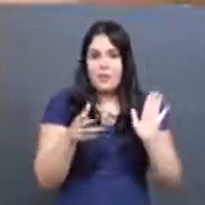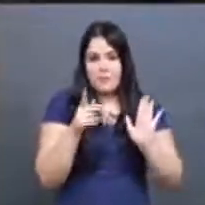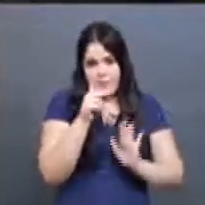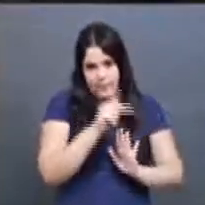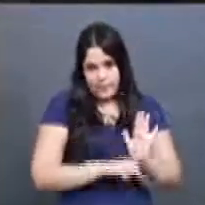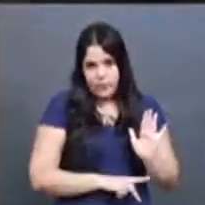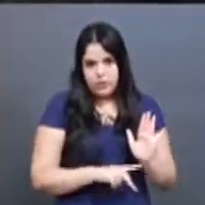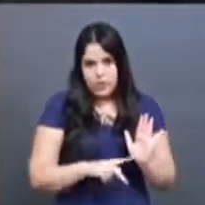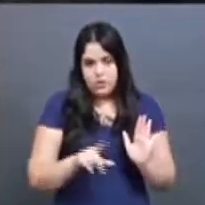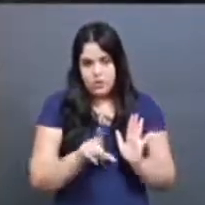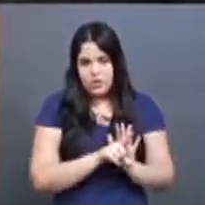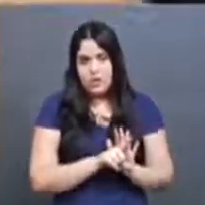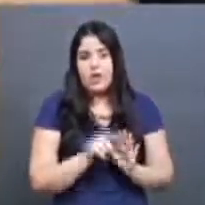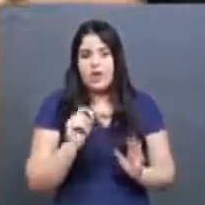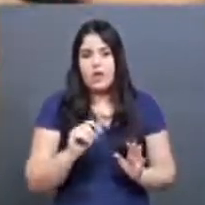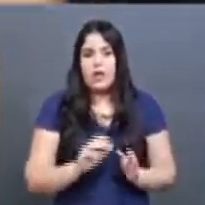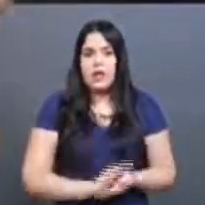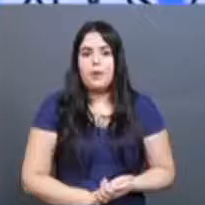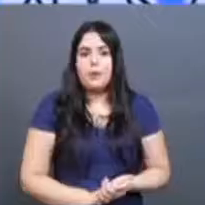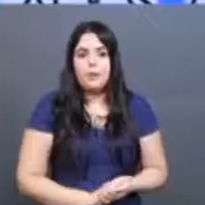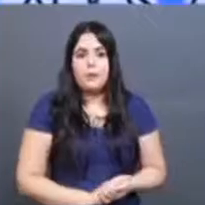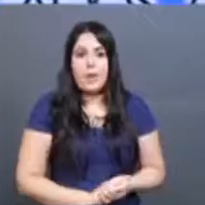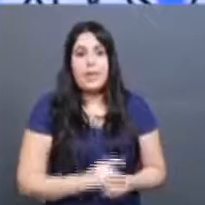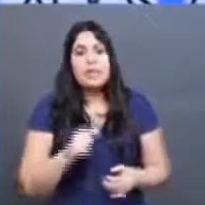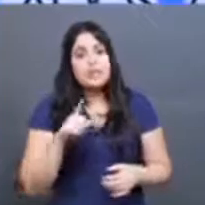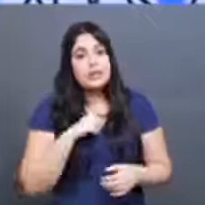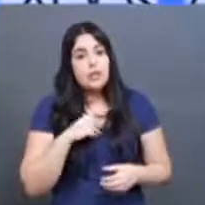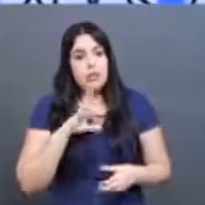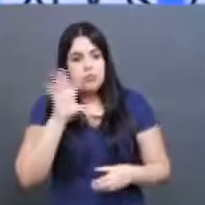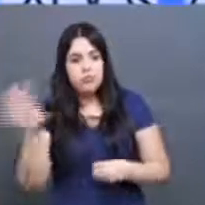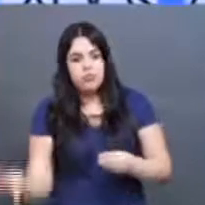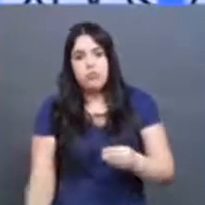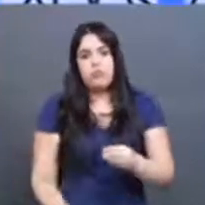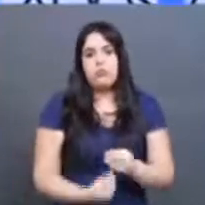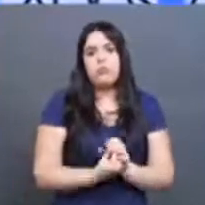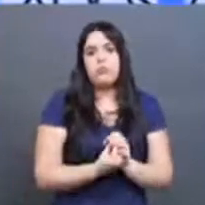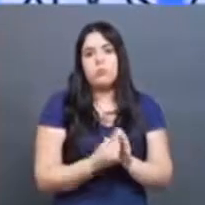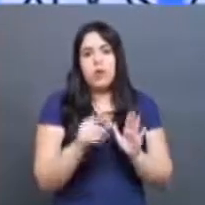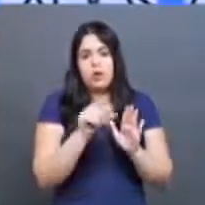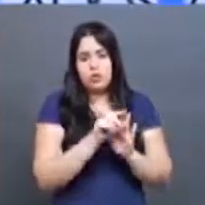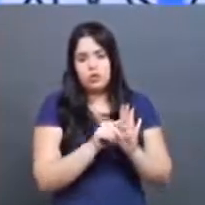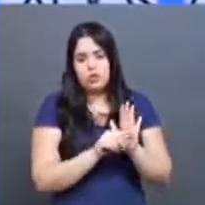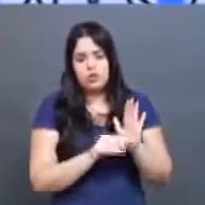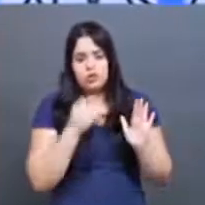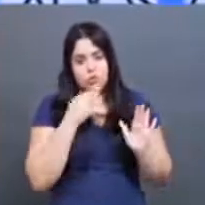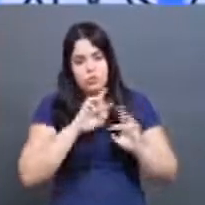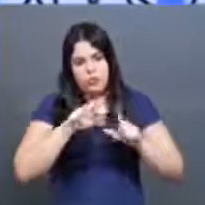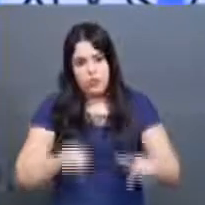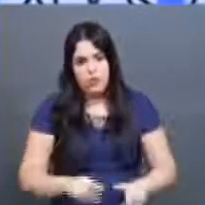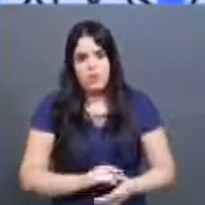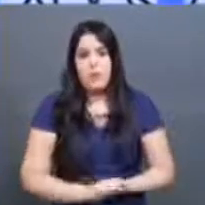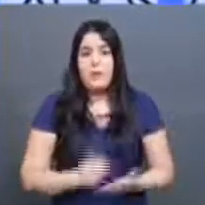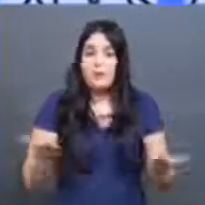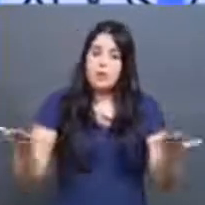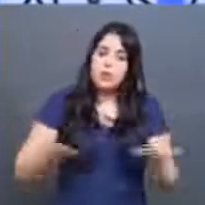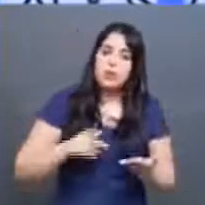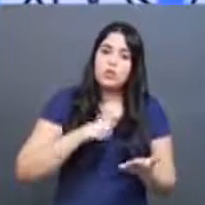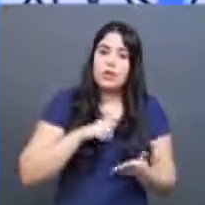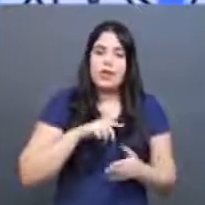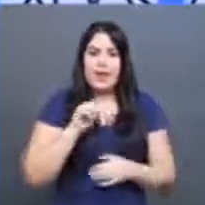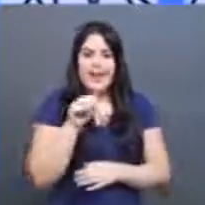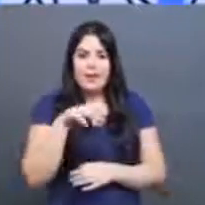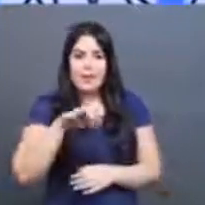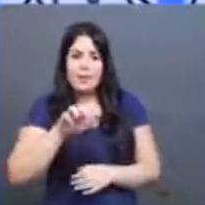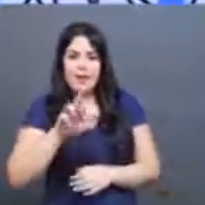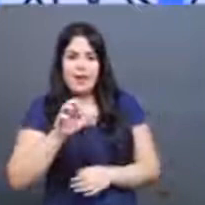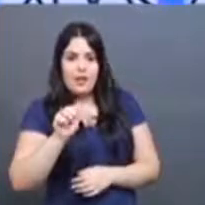para que o nosso código penal, ele tenha inserção de novas tipificações. Mas hoje nós temos o crime de ameaça, que às